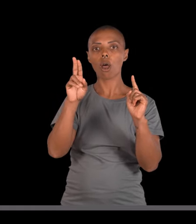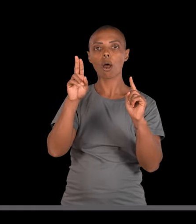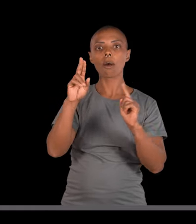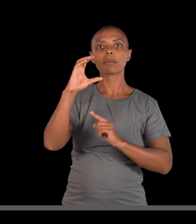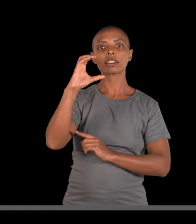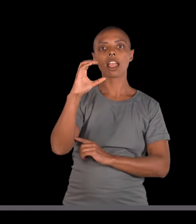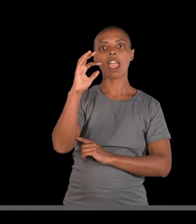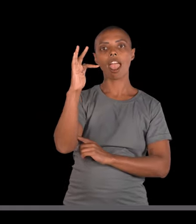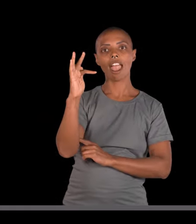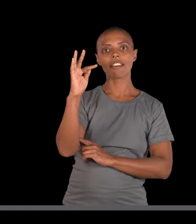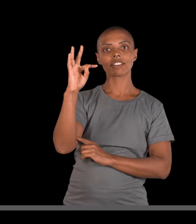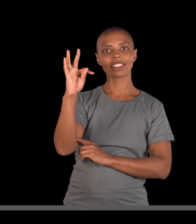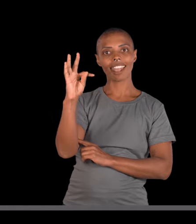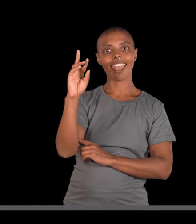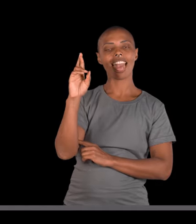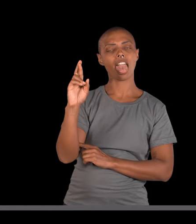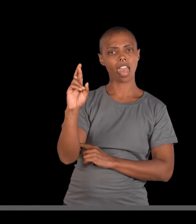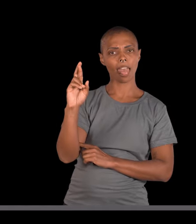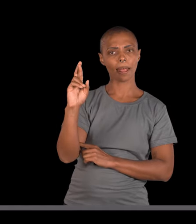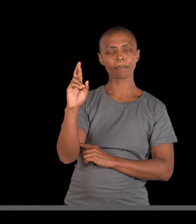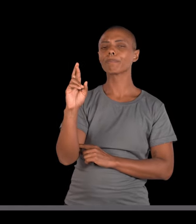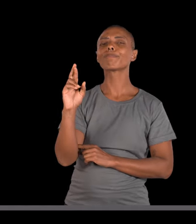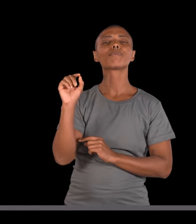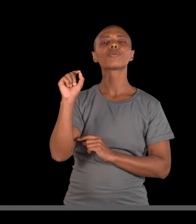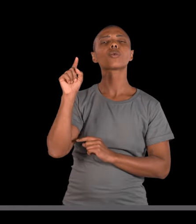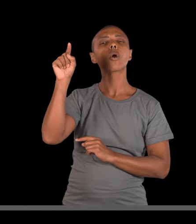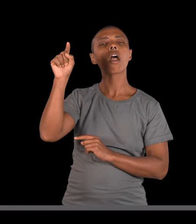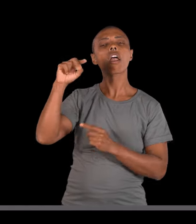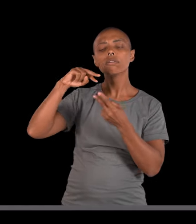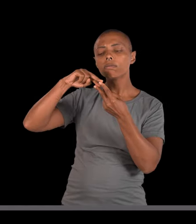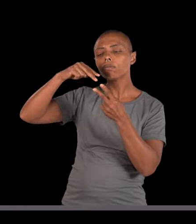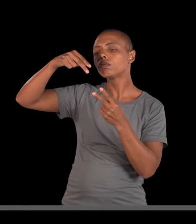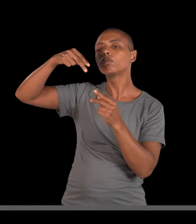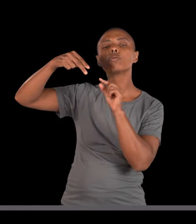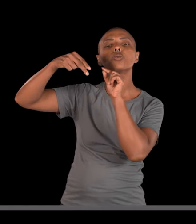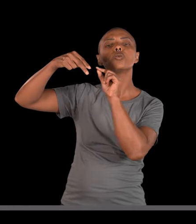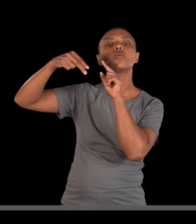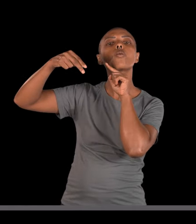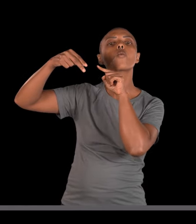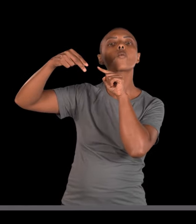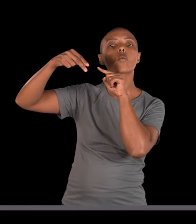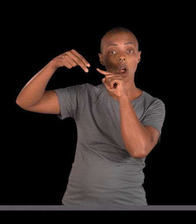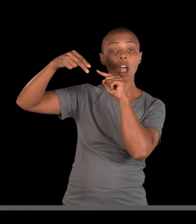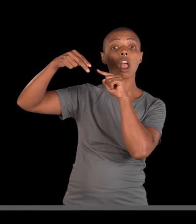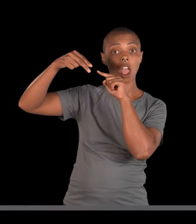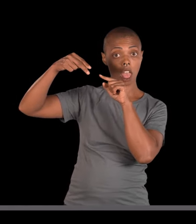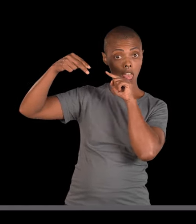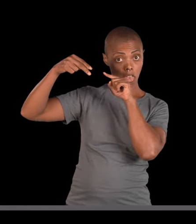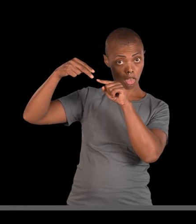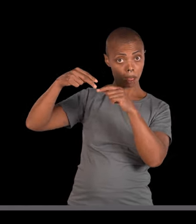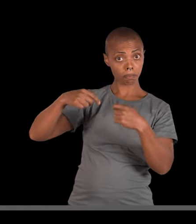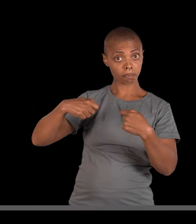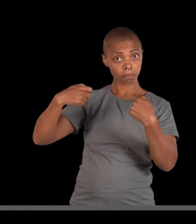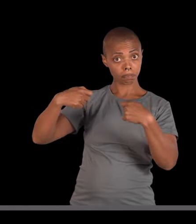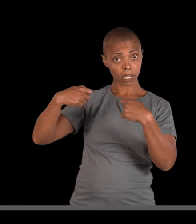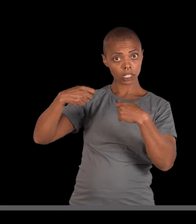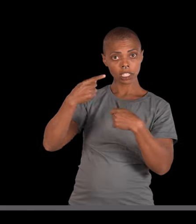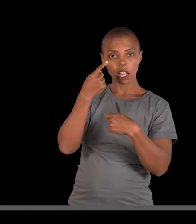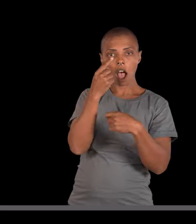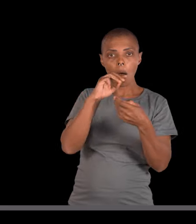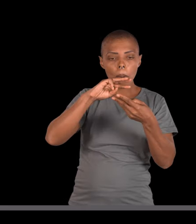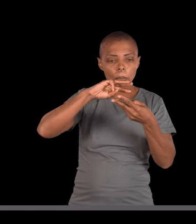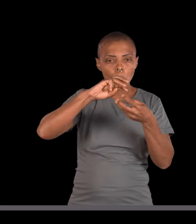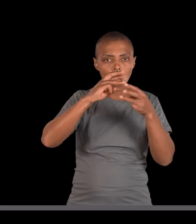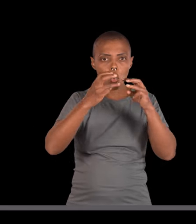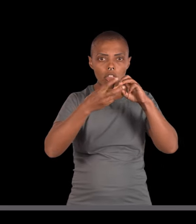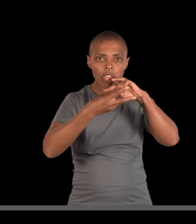CFTR. Qual é a informação que esse gene tem? Ele tem a informação para que uma